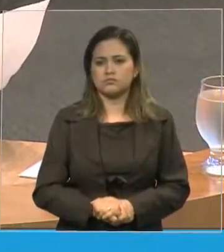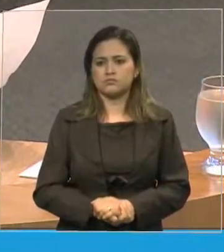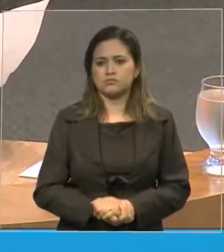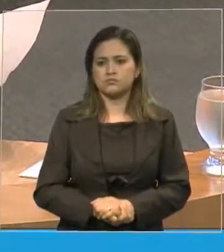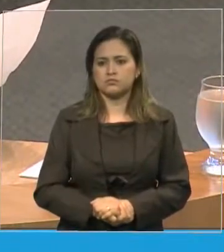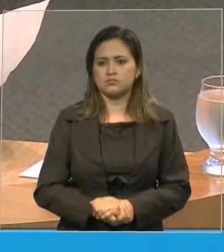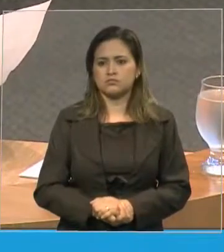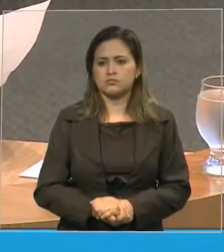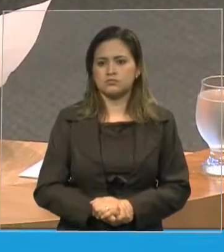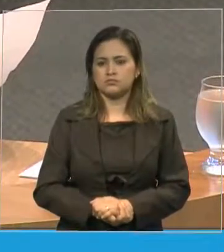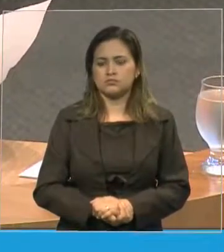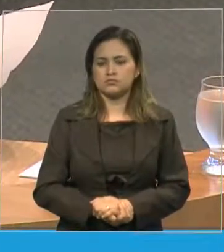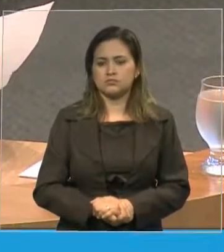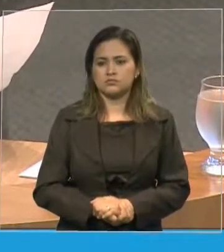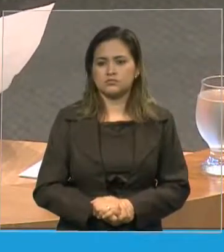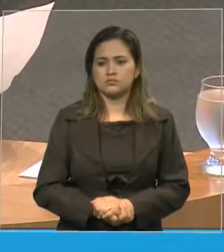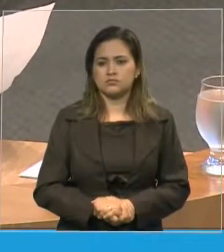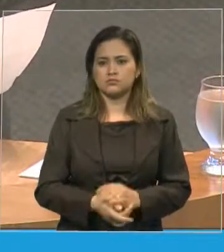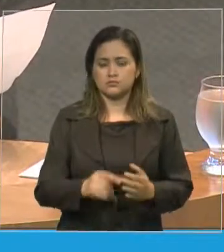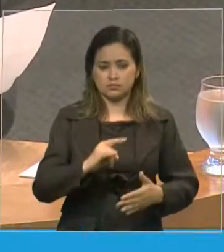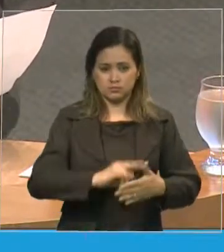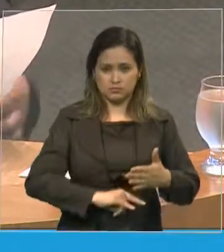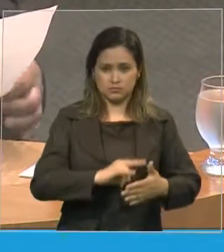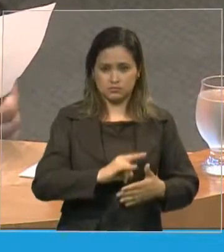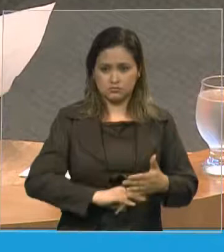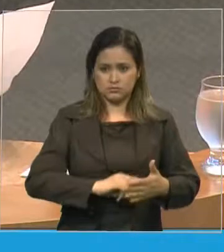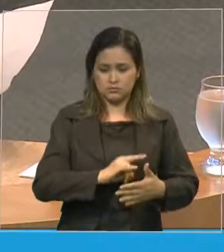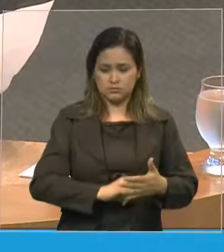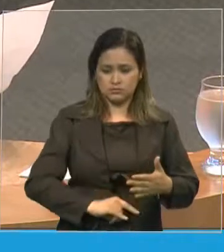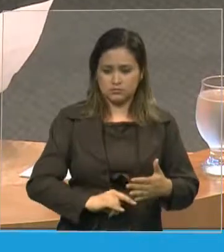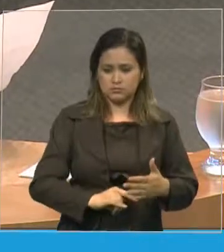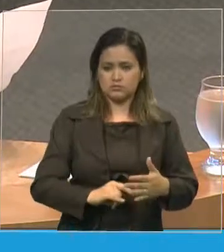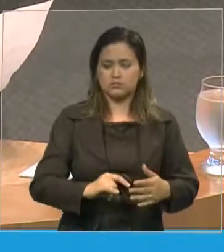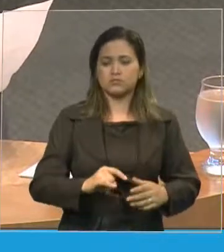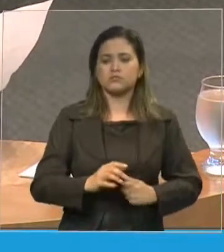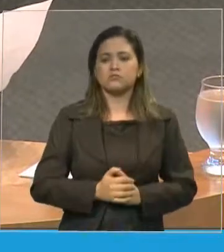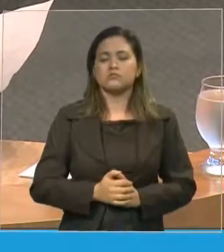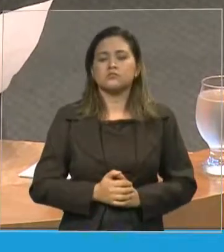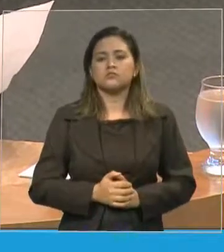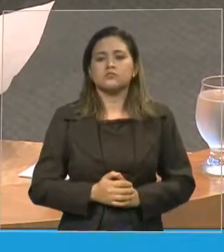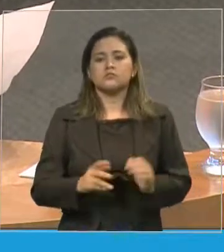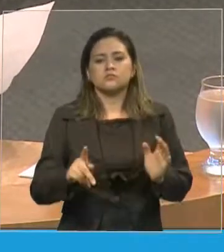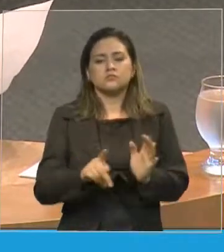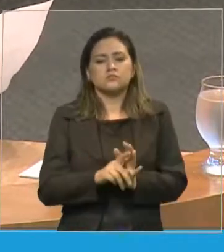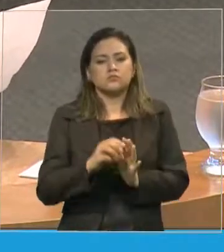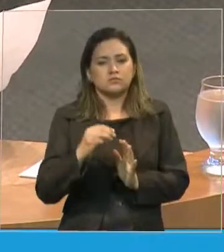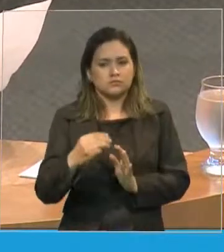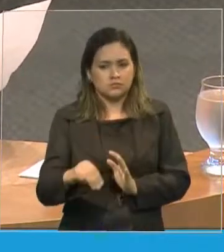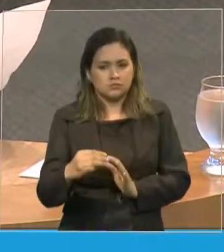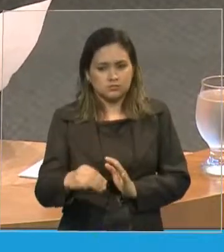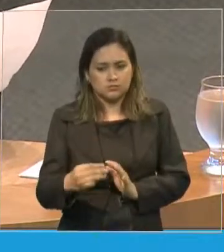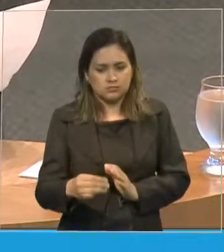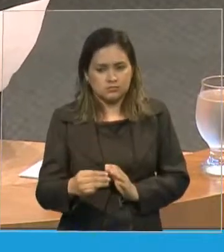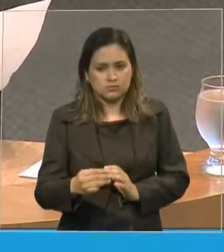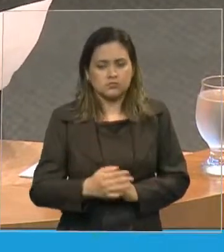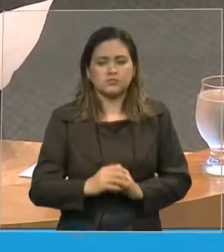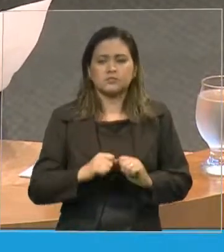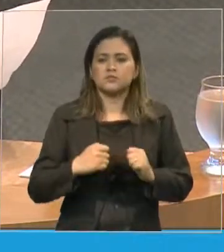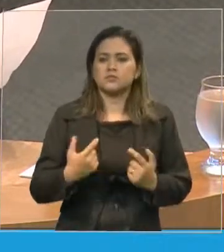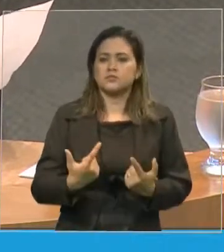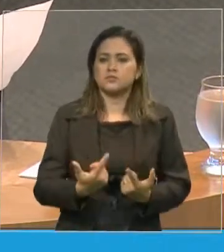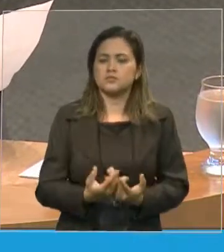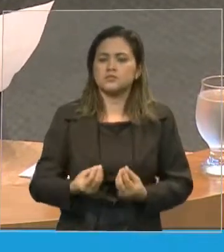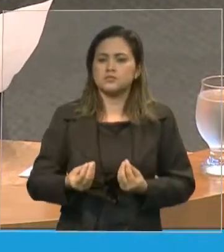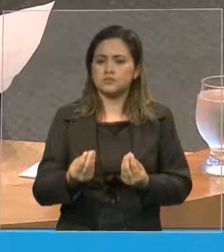este título de cidadania, que este poder legislativo concede a estes dois